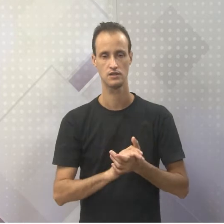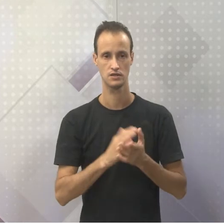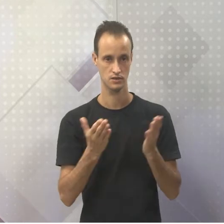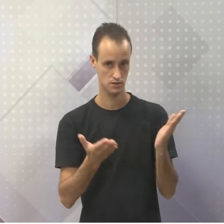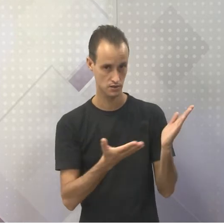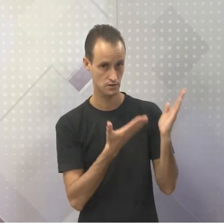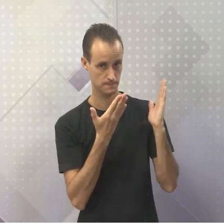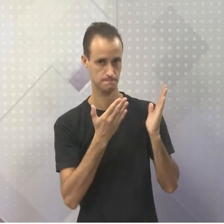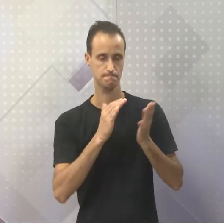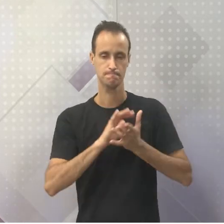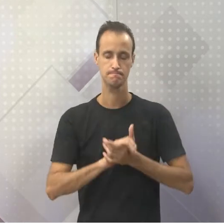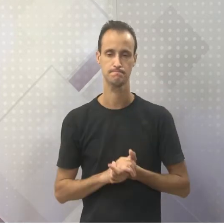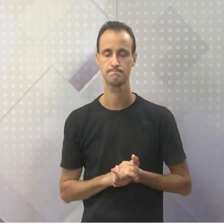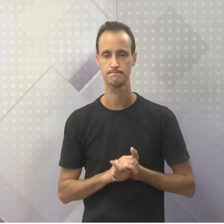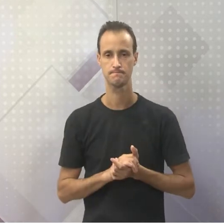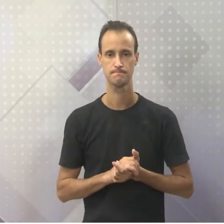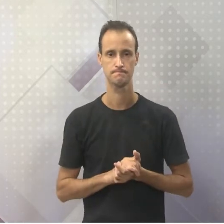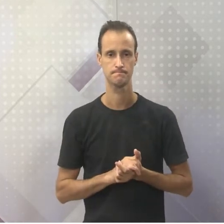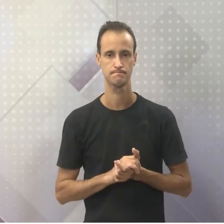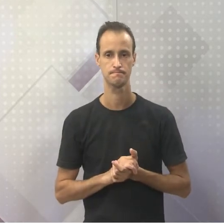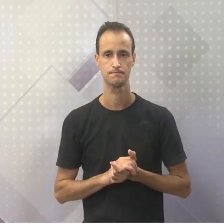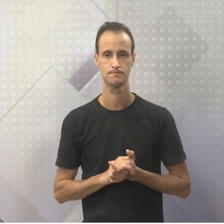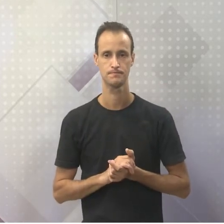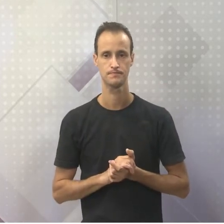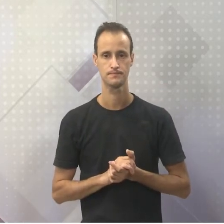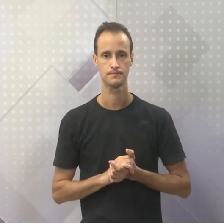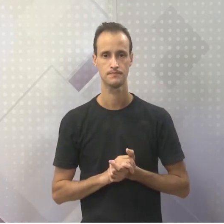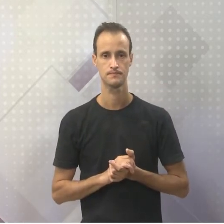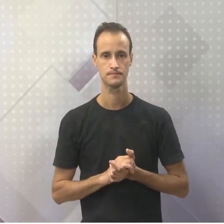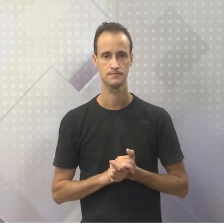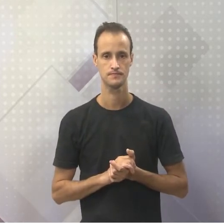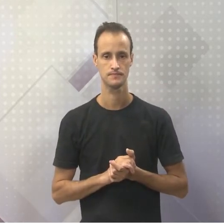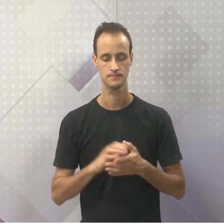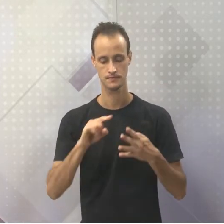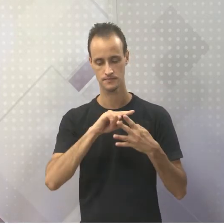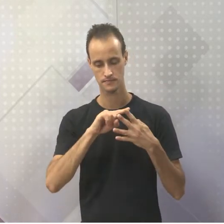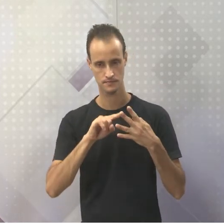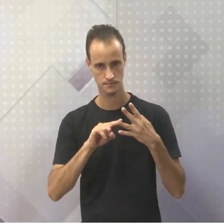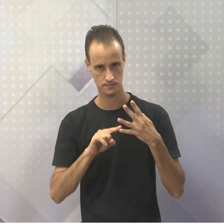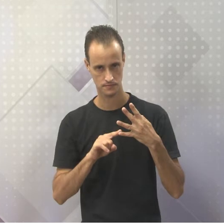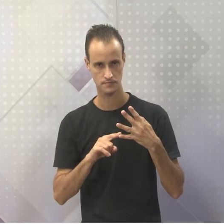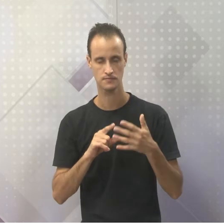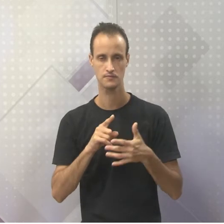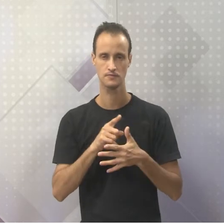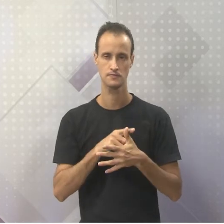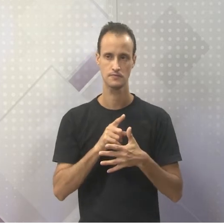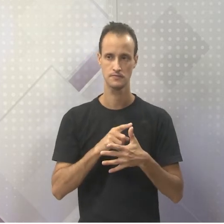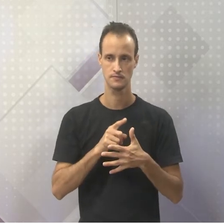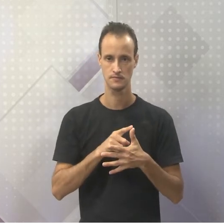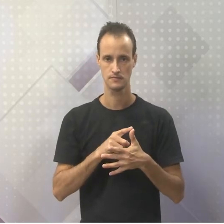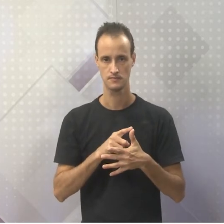ne-mo-zi-na, tá? Isso mesmo. Aí tem